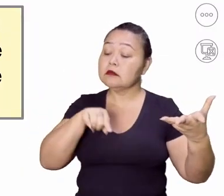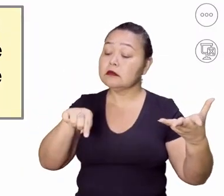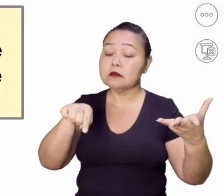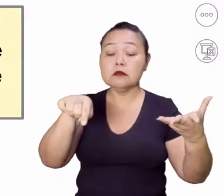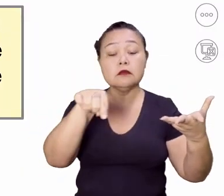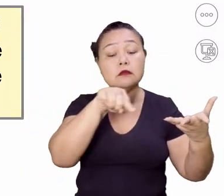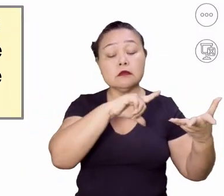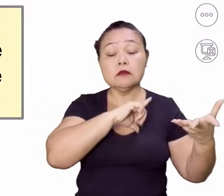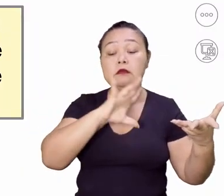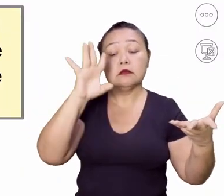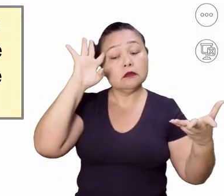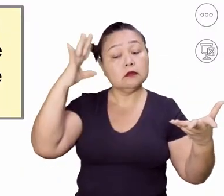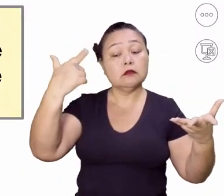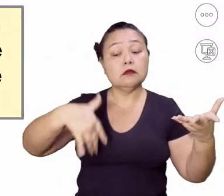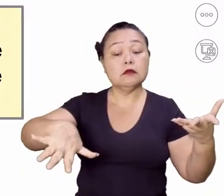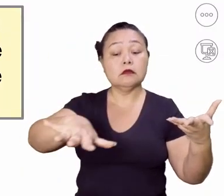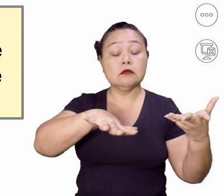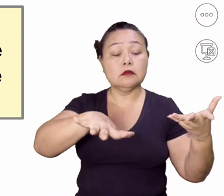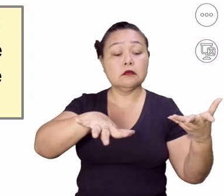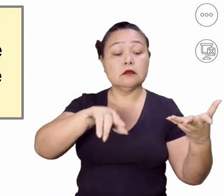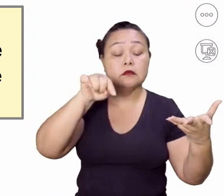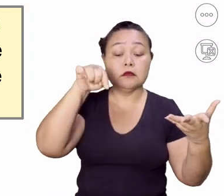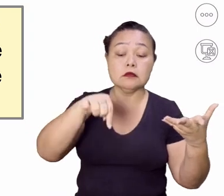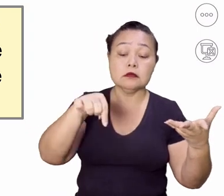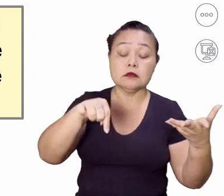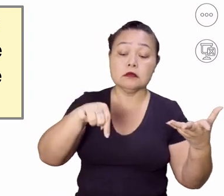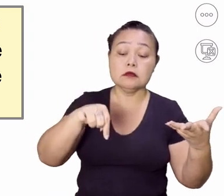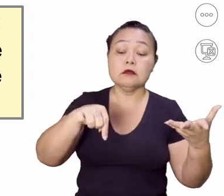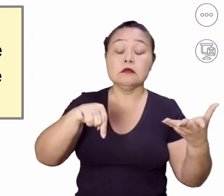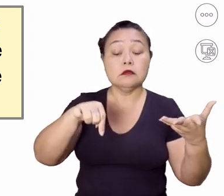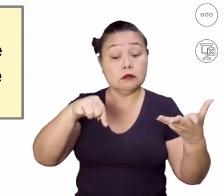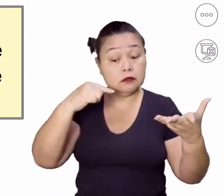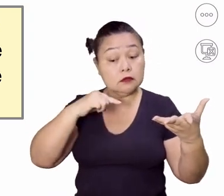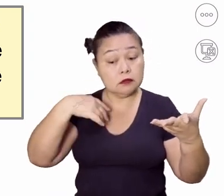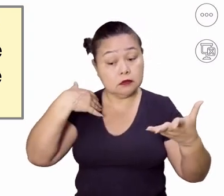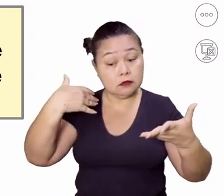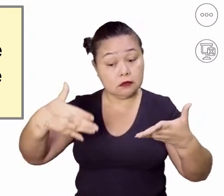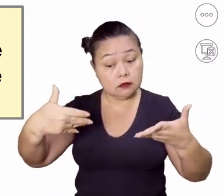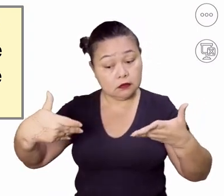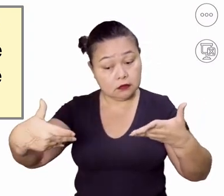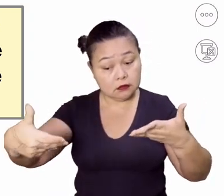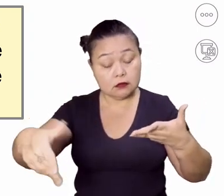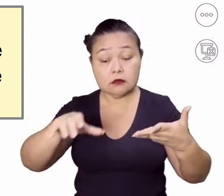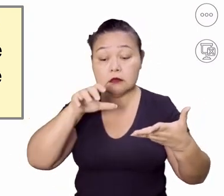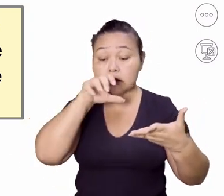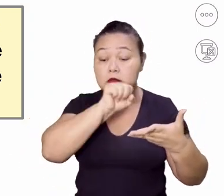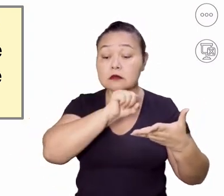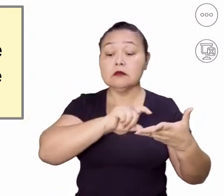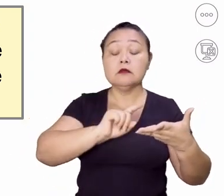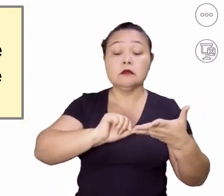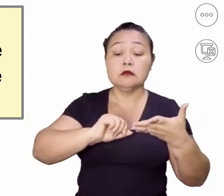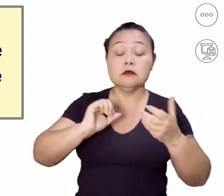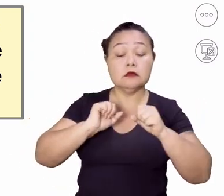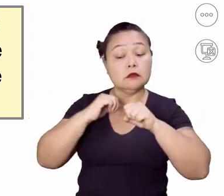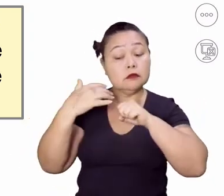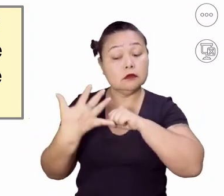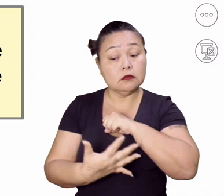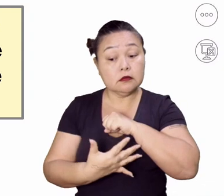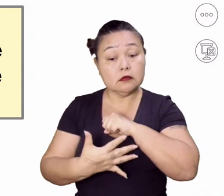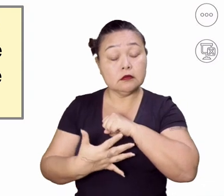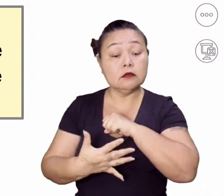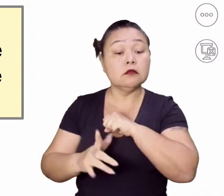que está acontecendo. Tanto aconteceu e acelerou, né? No período da pandemia,